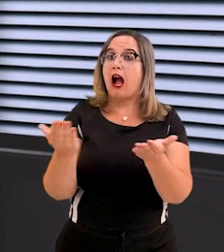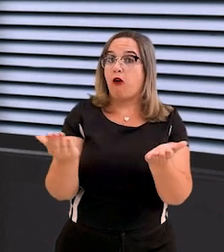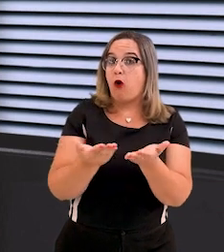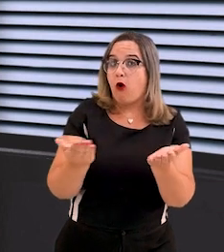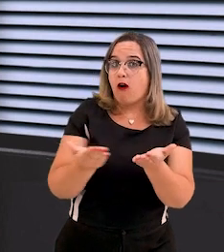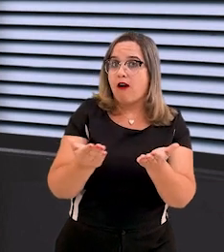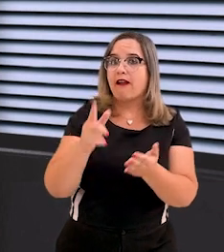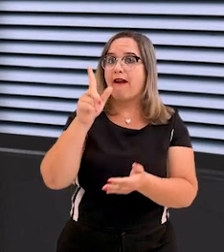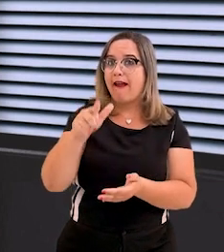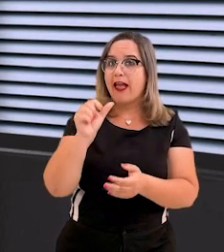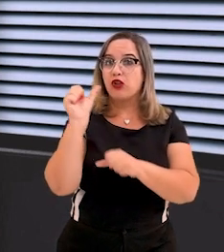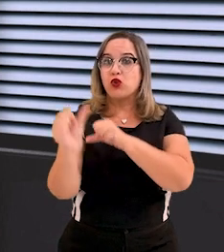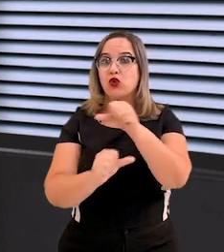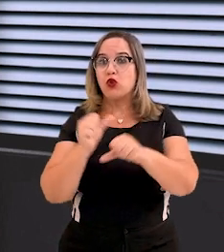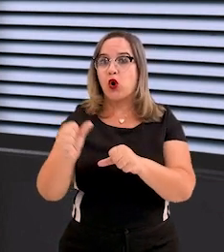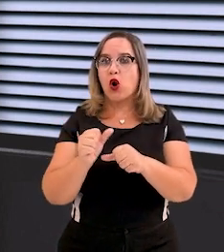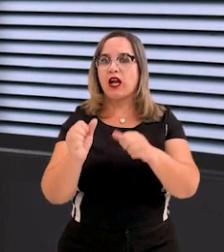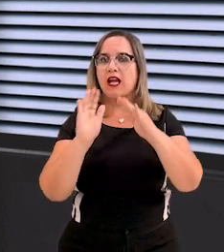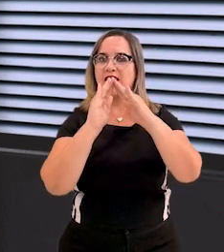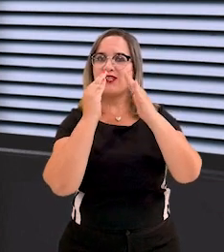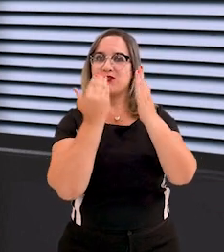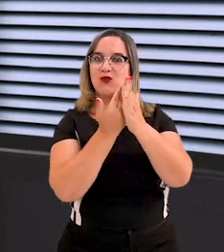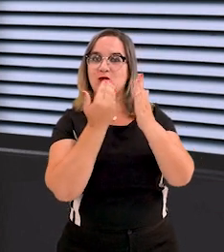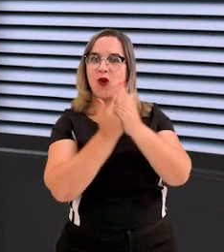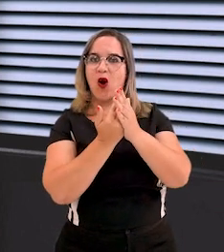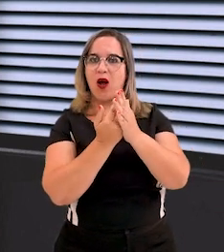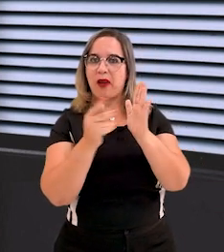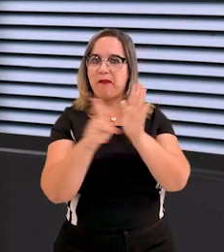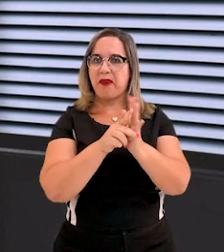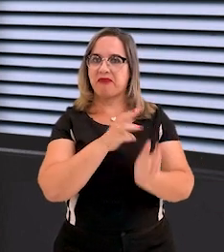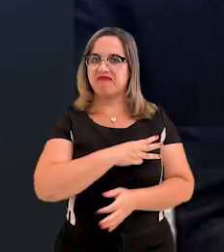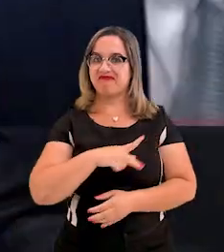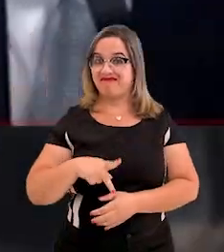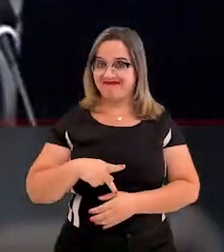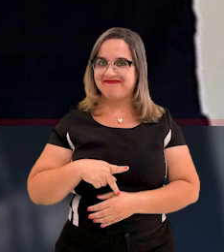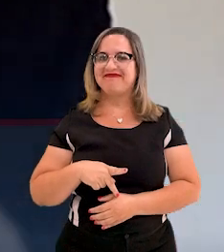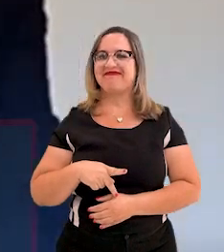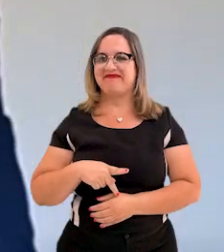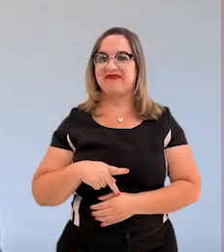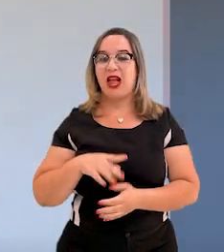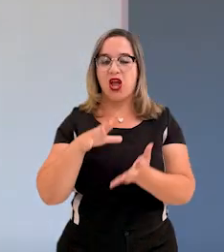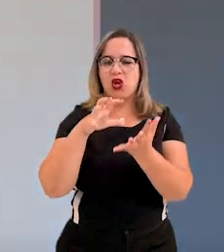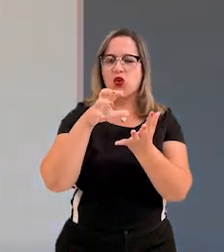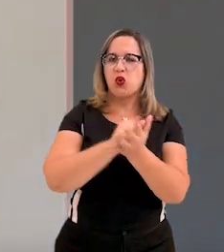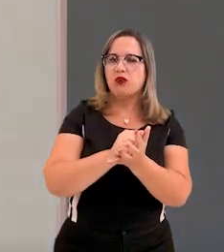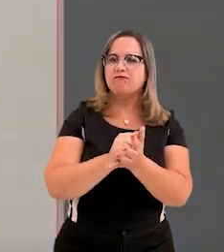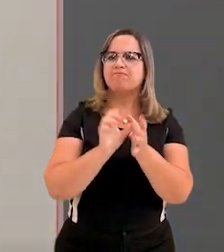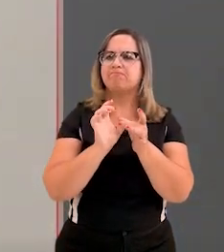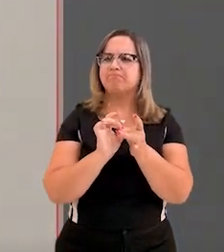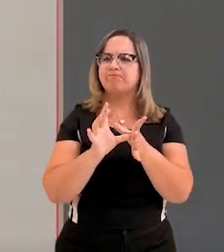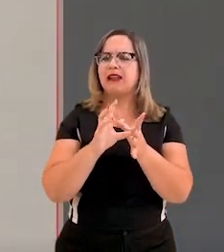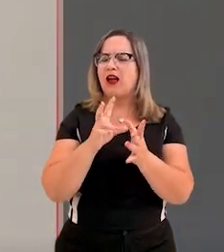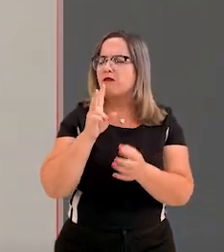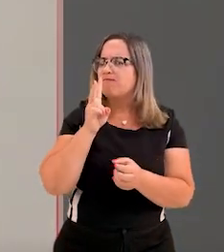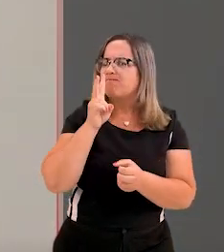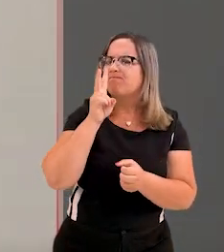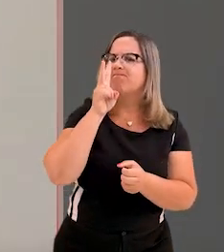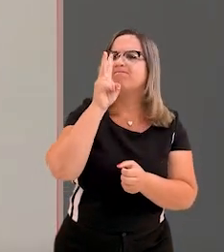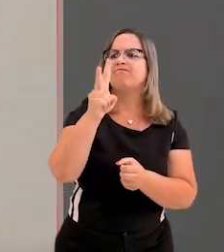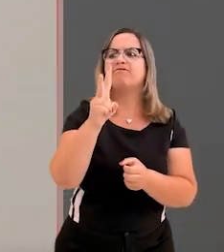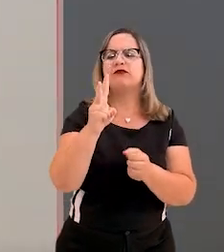agora é Escola Institucional do Ministério Público. O credenciamento permitiu o